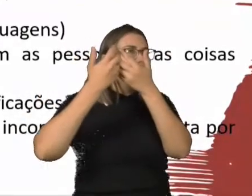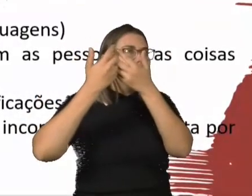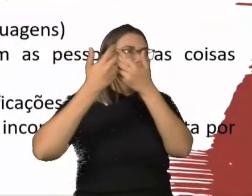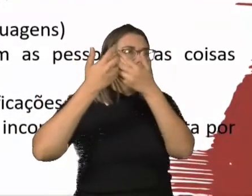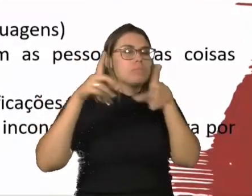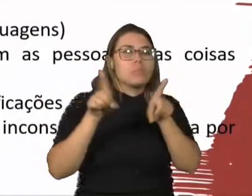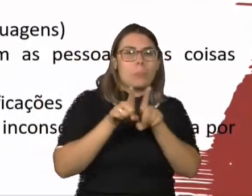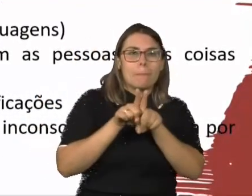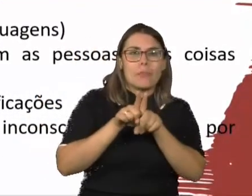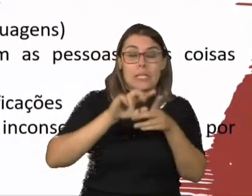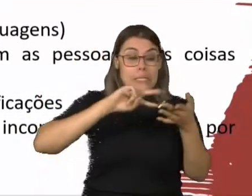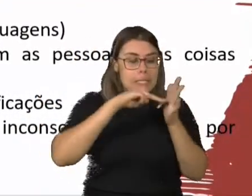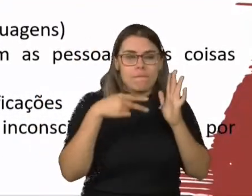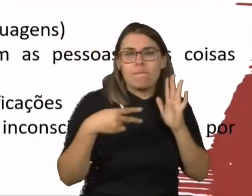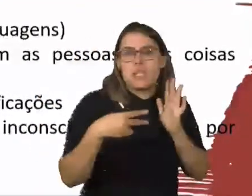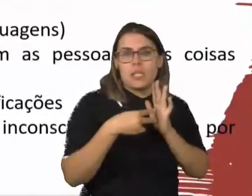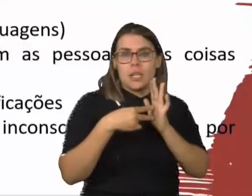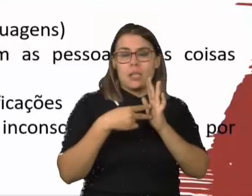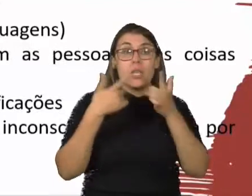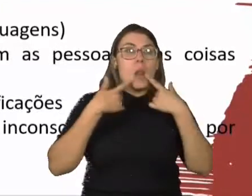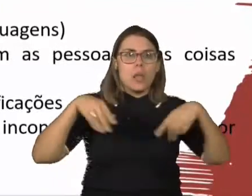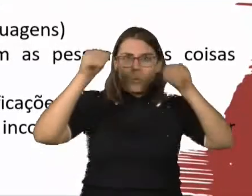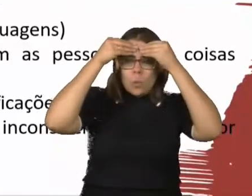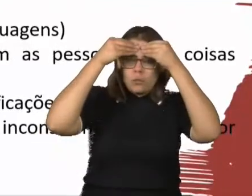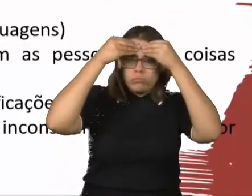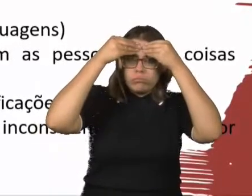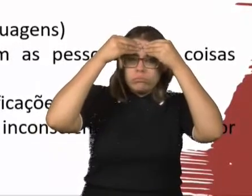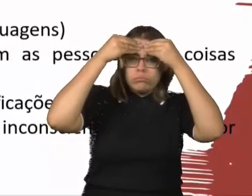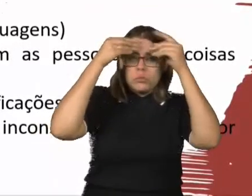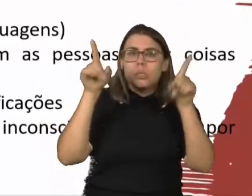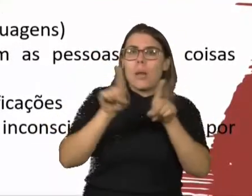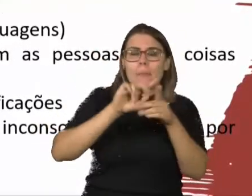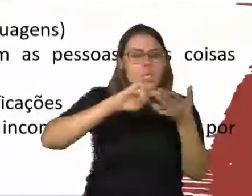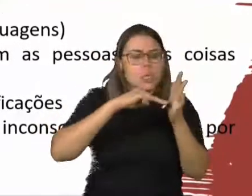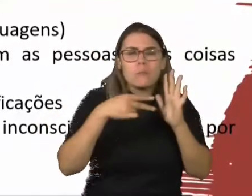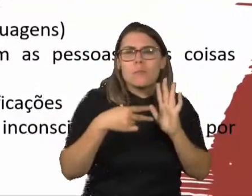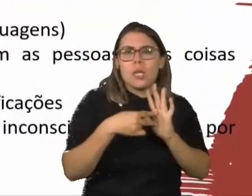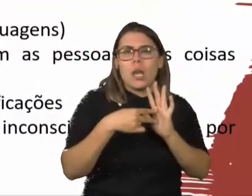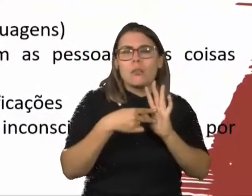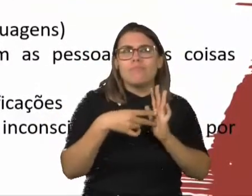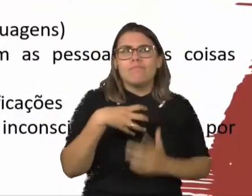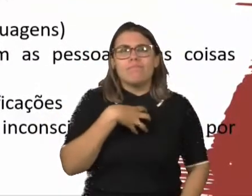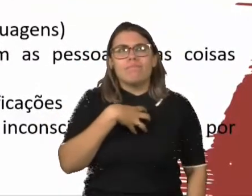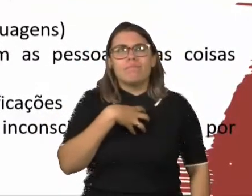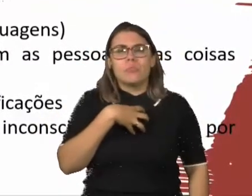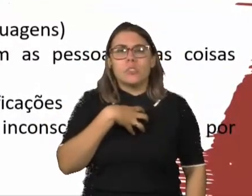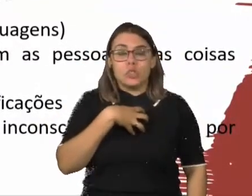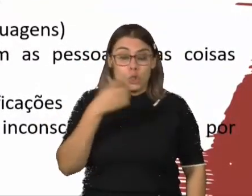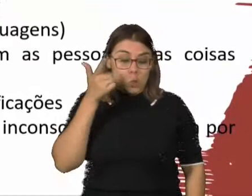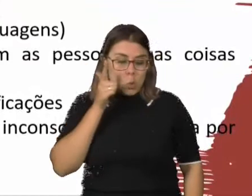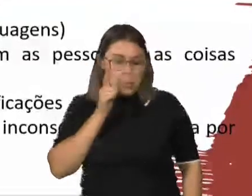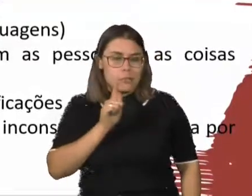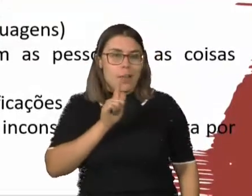de significação através da linguagem. Através dessa significação, nós definimos a relação que nós temos